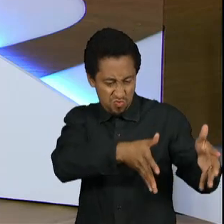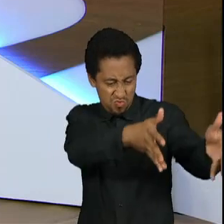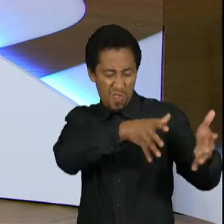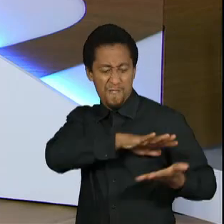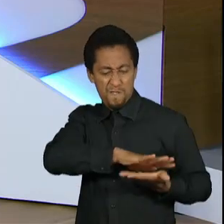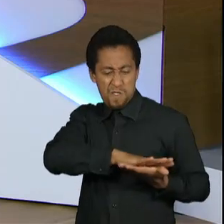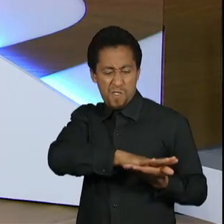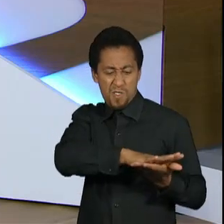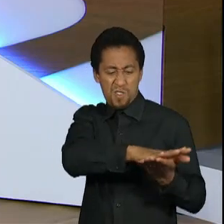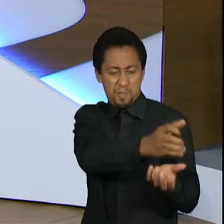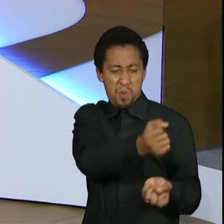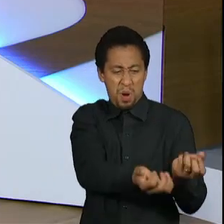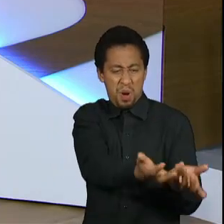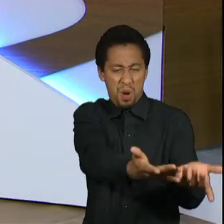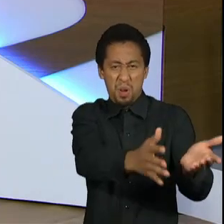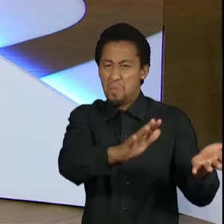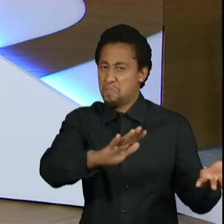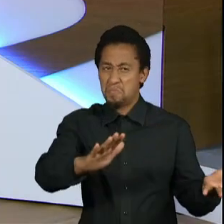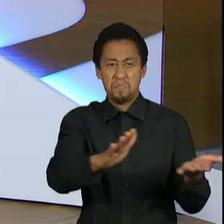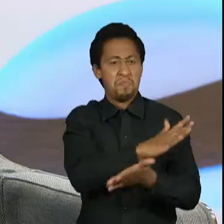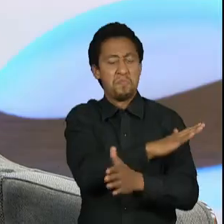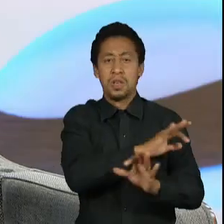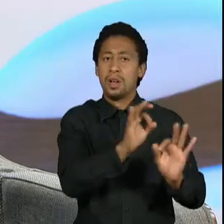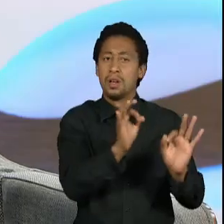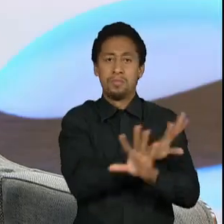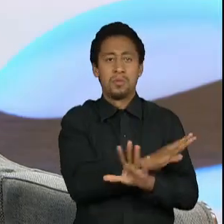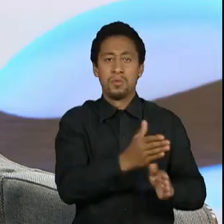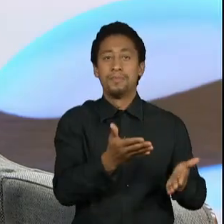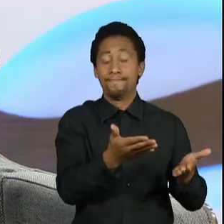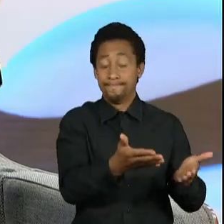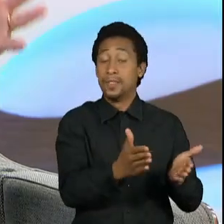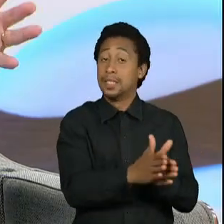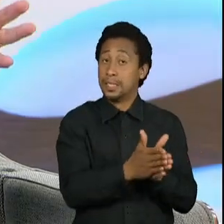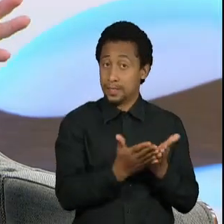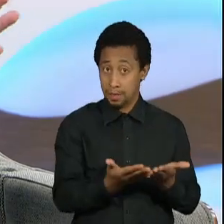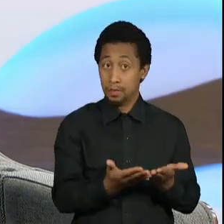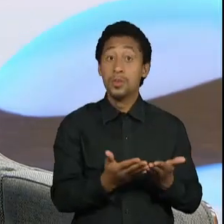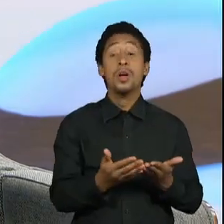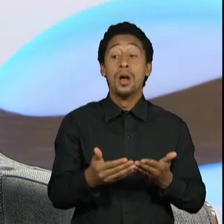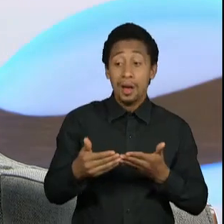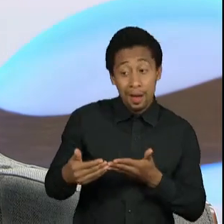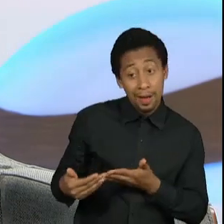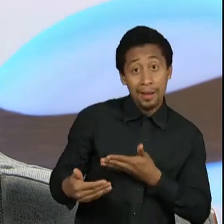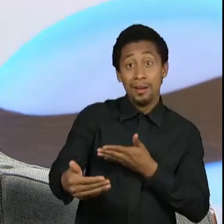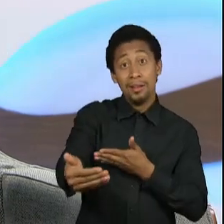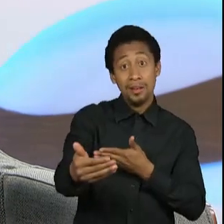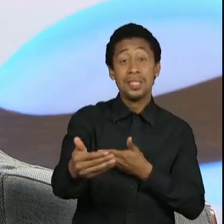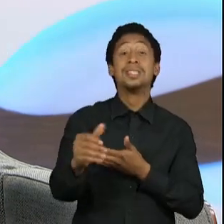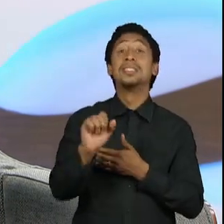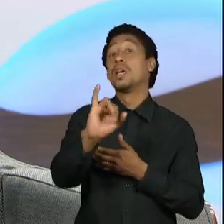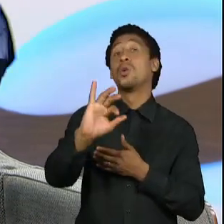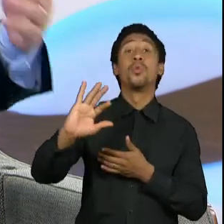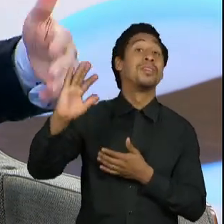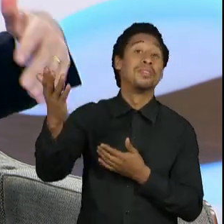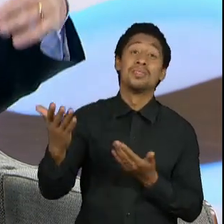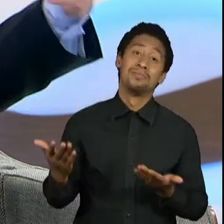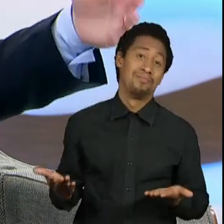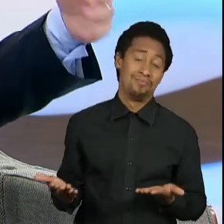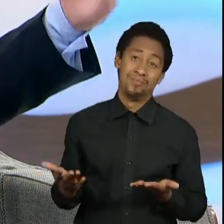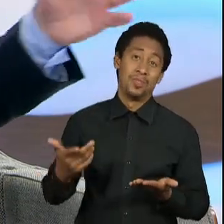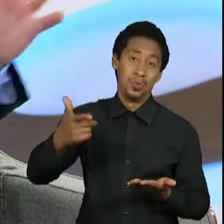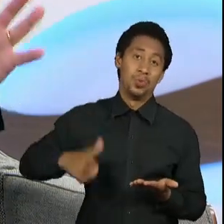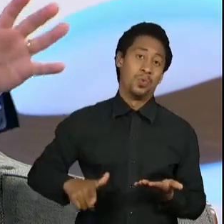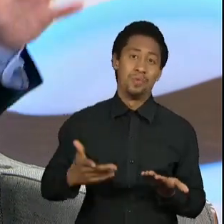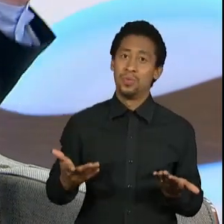conceitos marxistas-leninistas, se hoje aderem a outras modas, o futuro vai ser que centenas e